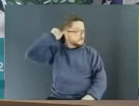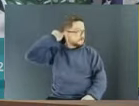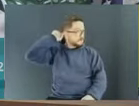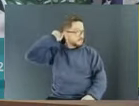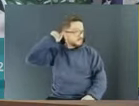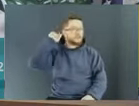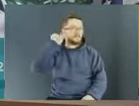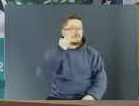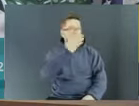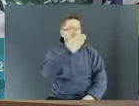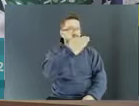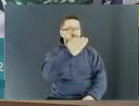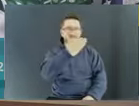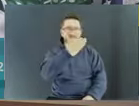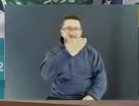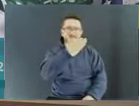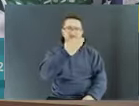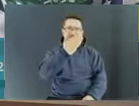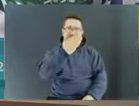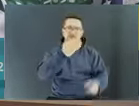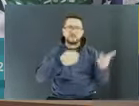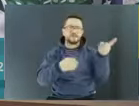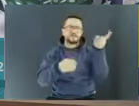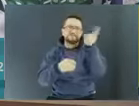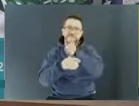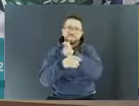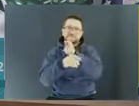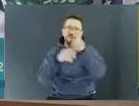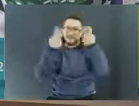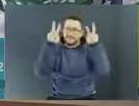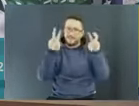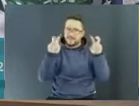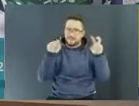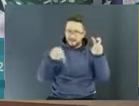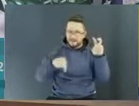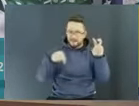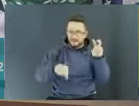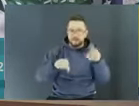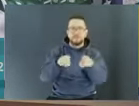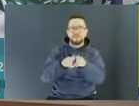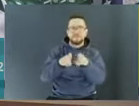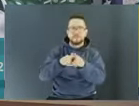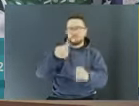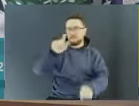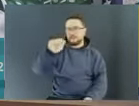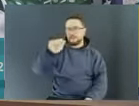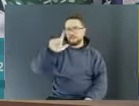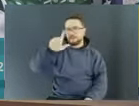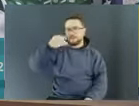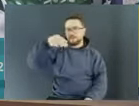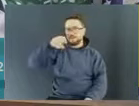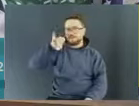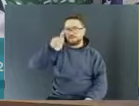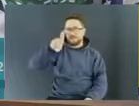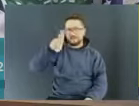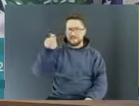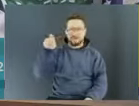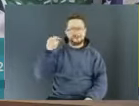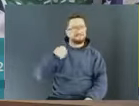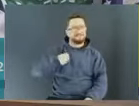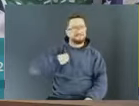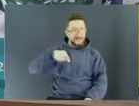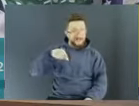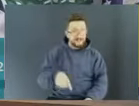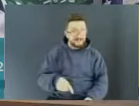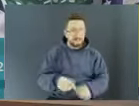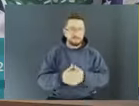casa. Dar os parabéns também ao Rafael e ao Almir, que se dispuseram a explicar um pouco aqui para a gente. E cada vez mais a gente